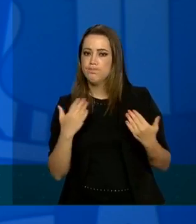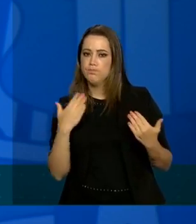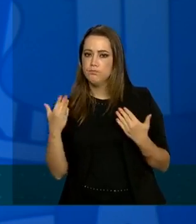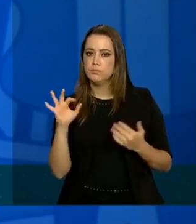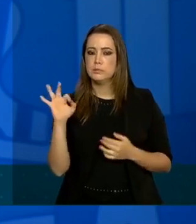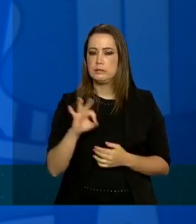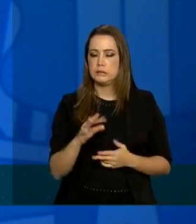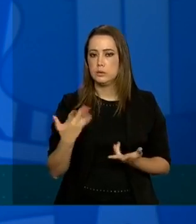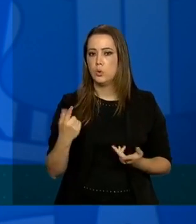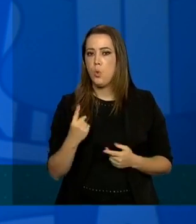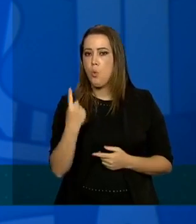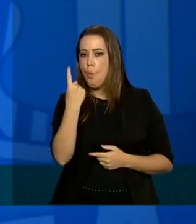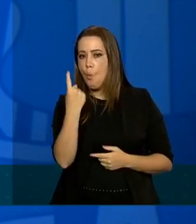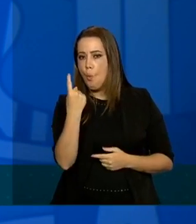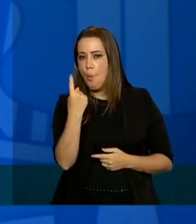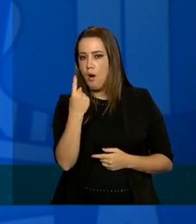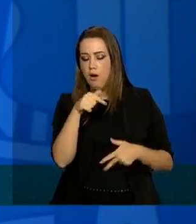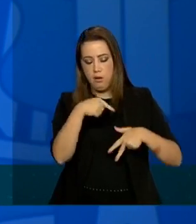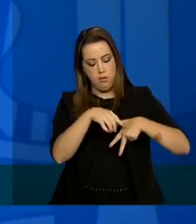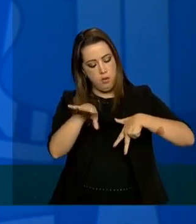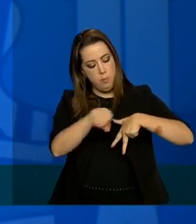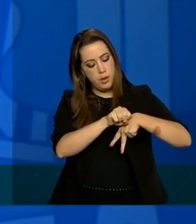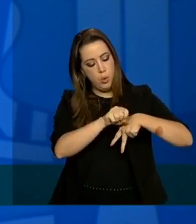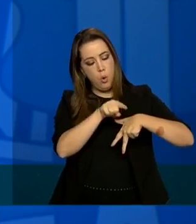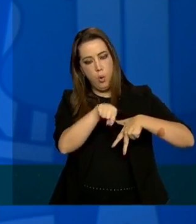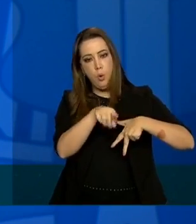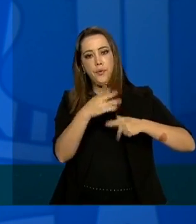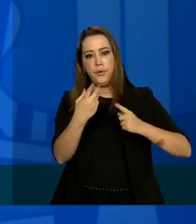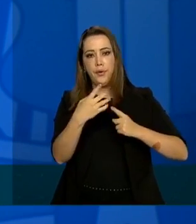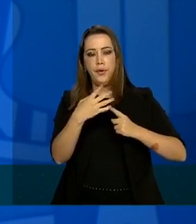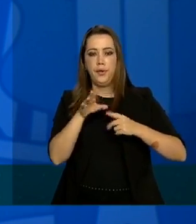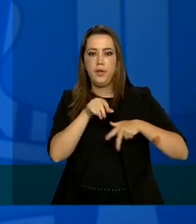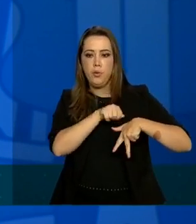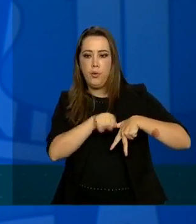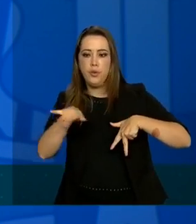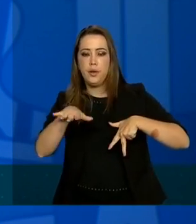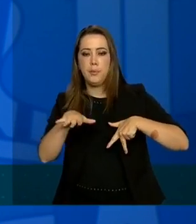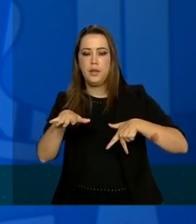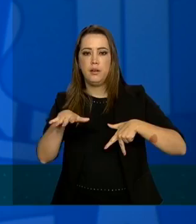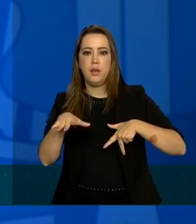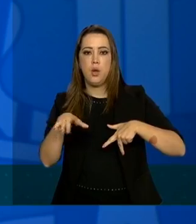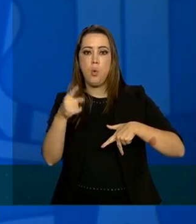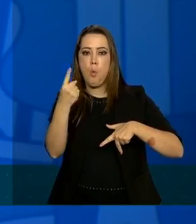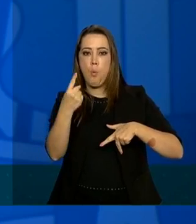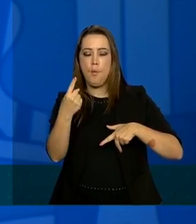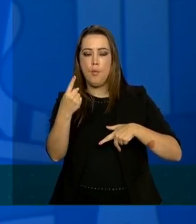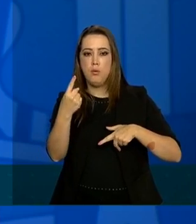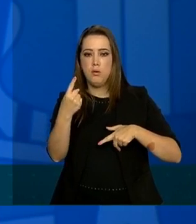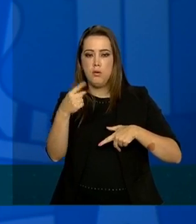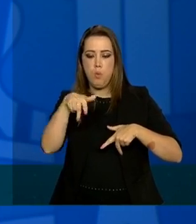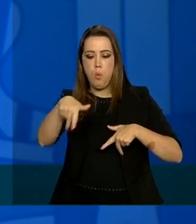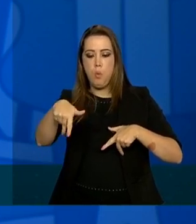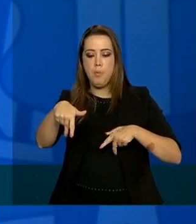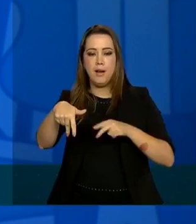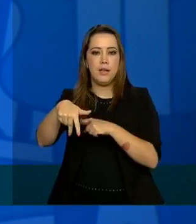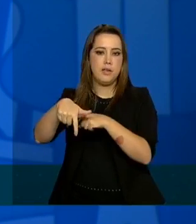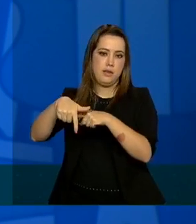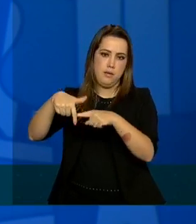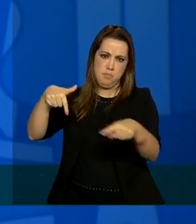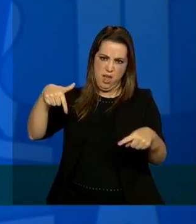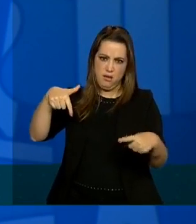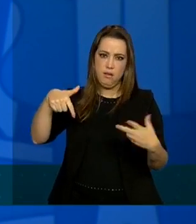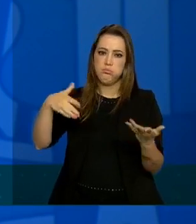estatístico 1 para 1,5 assim não existe 1,5 pessoa mas é uma dinâmica de velocidade 1,5 3 e assim